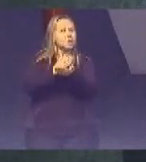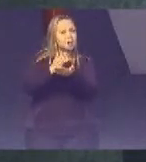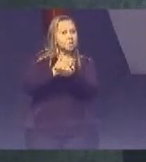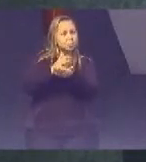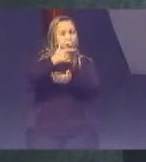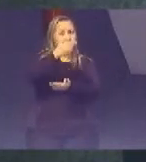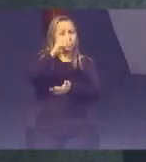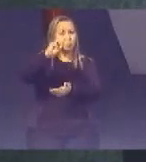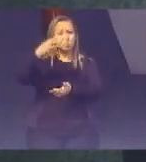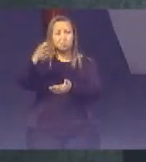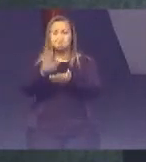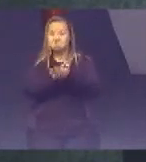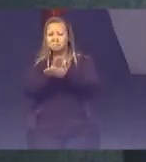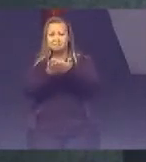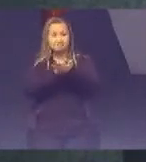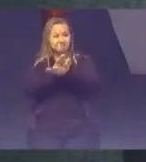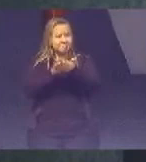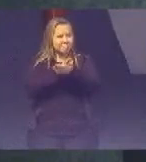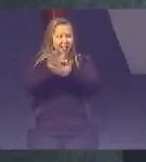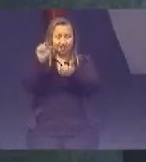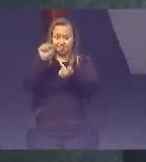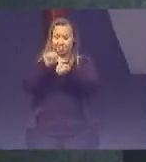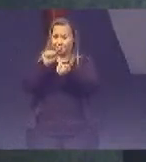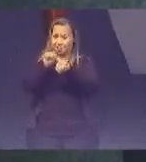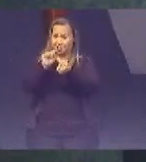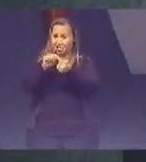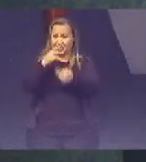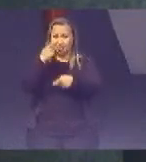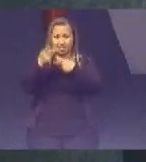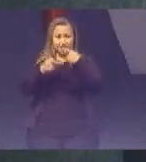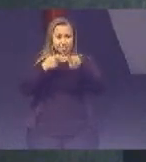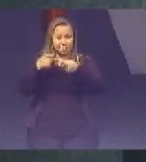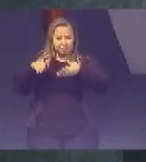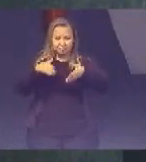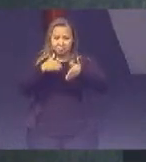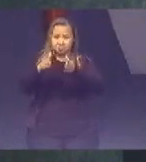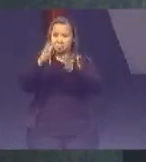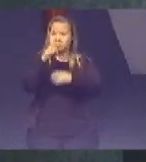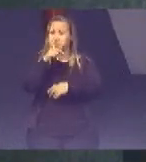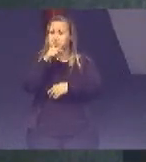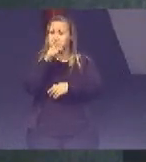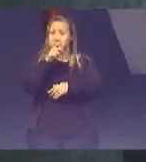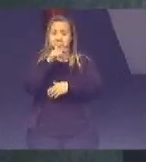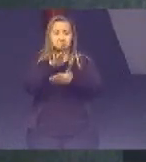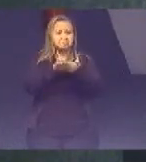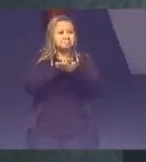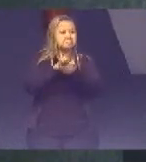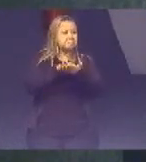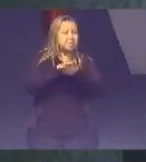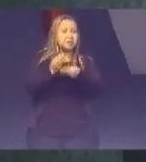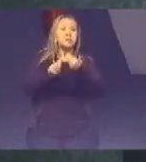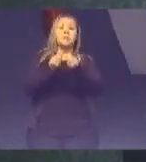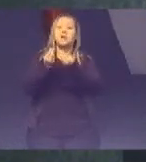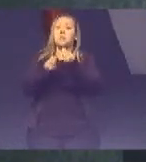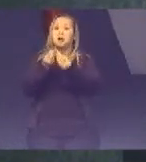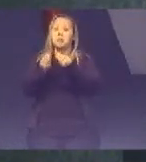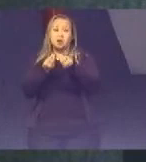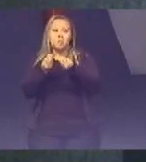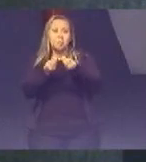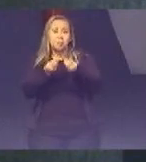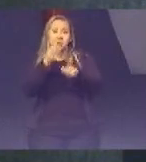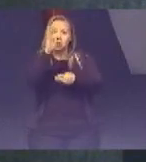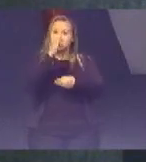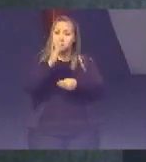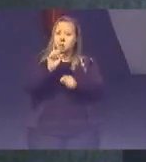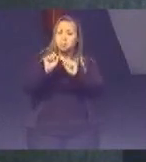Nenhuma meta sequer Que diz Sobre os rios Então Como que Sendo o Brasil